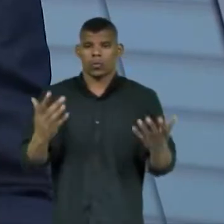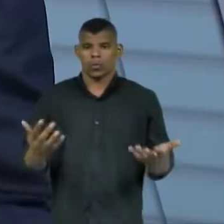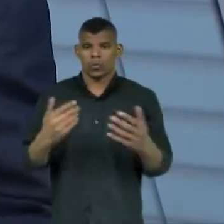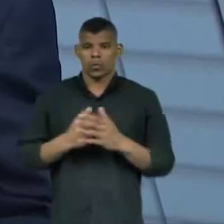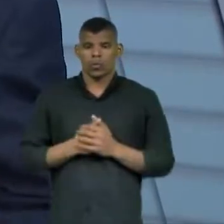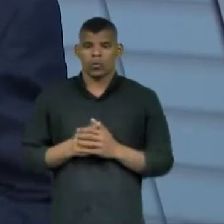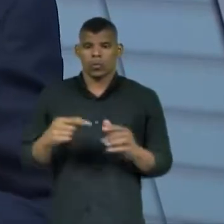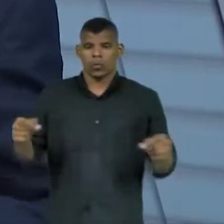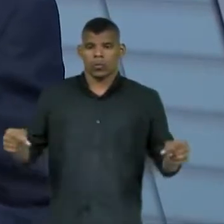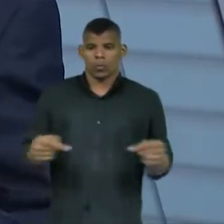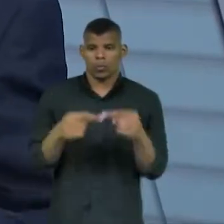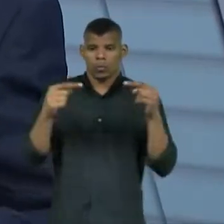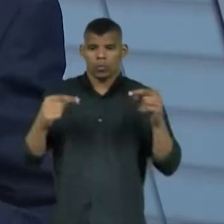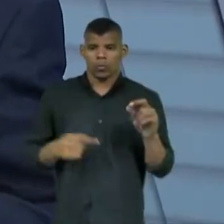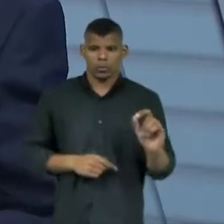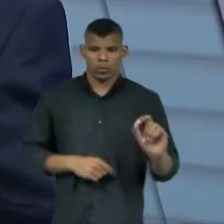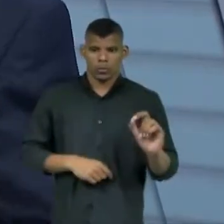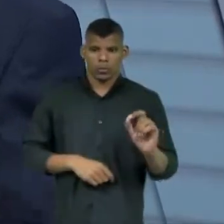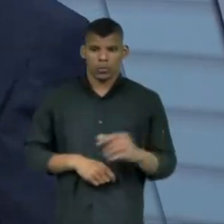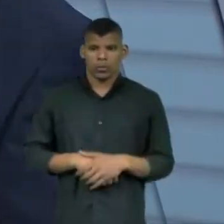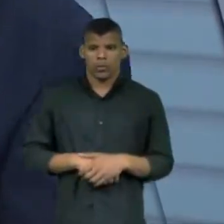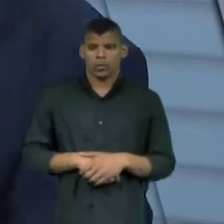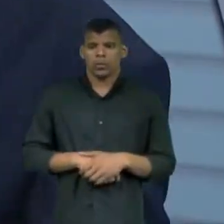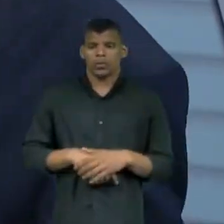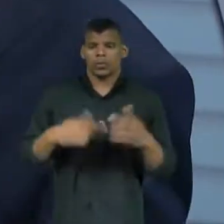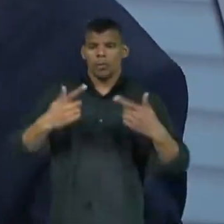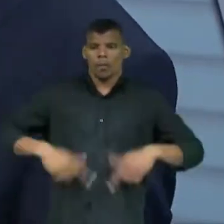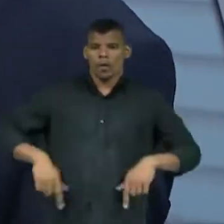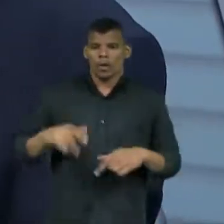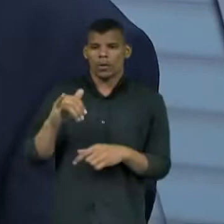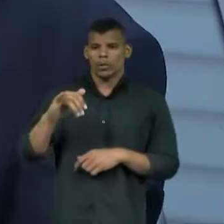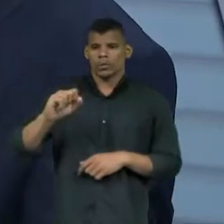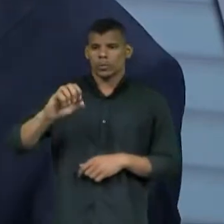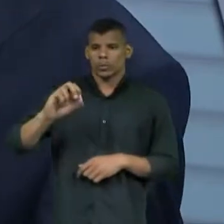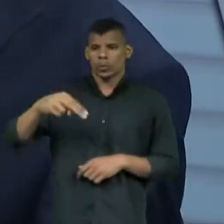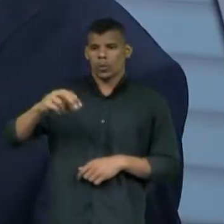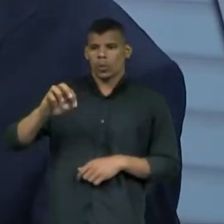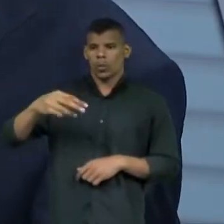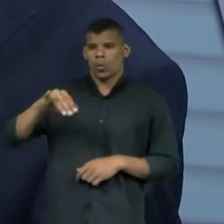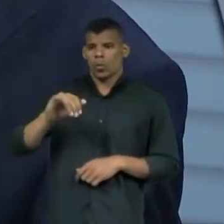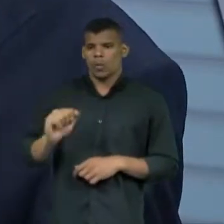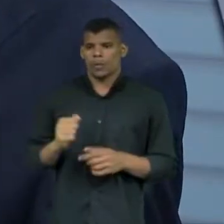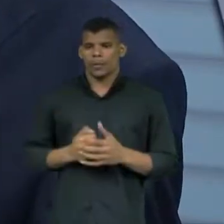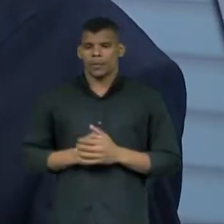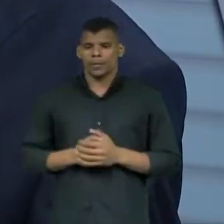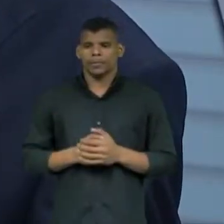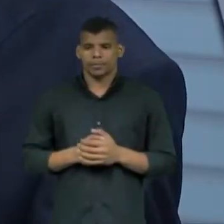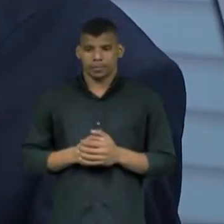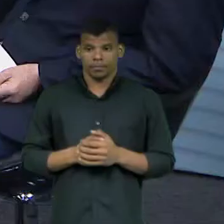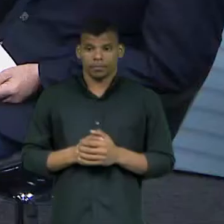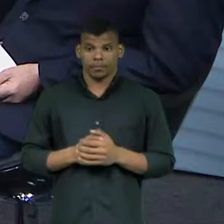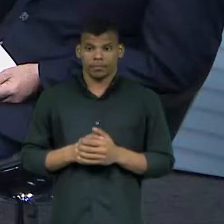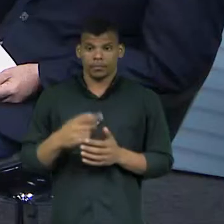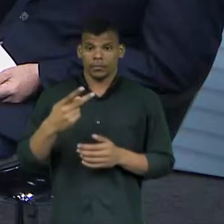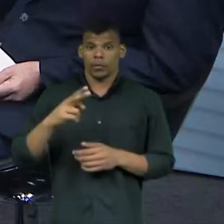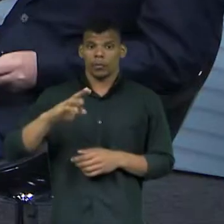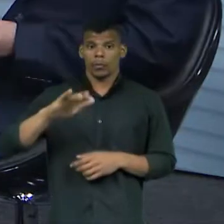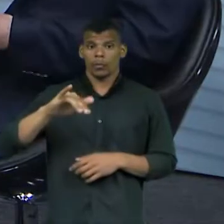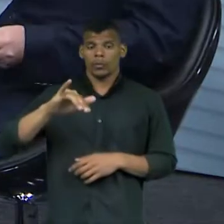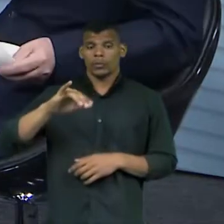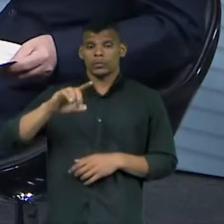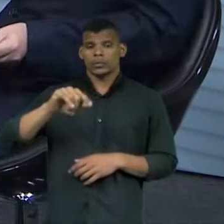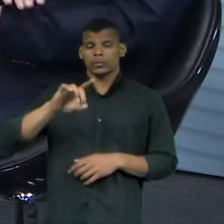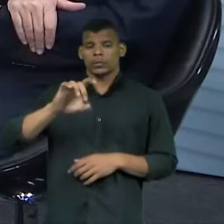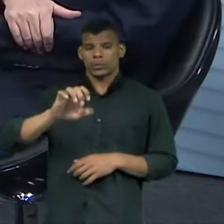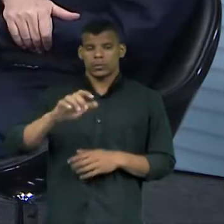configurar a quebra de um rádio, e nenhum governo federal também pode, não isso? Não, é, a publicidade institucional, nesse período